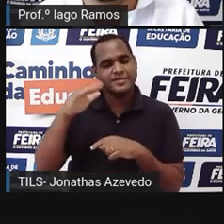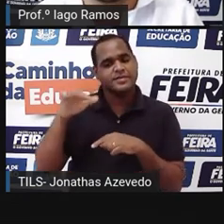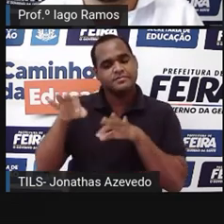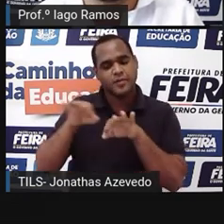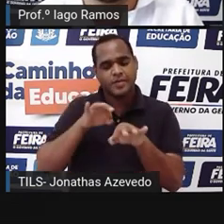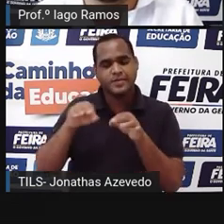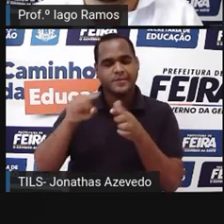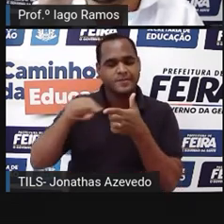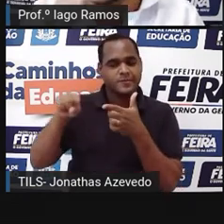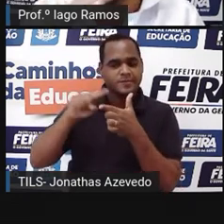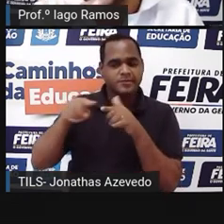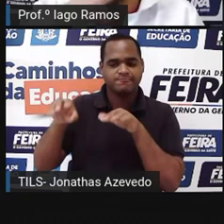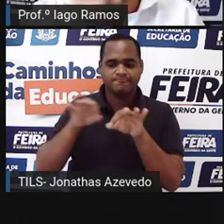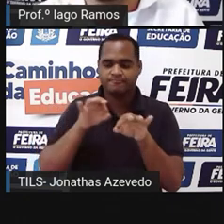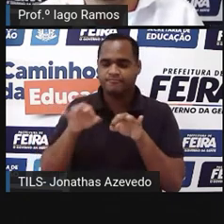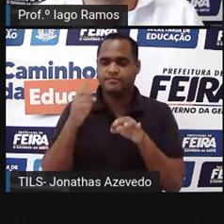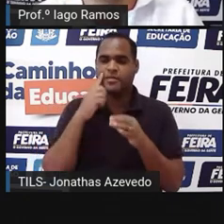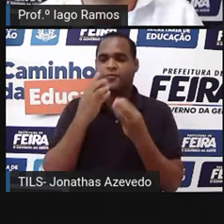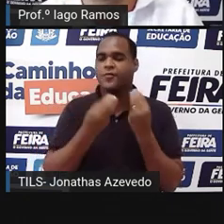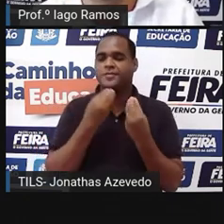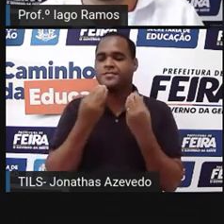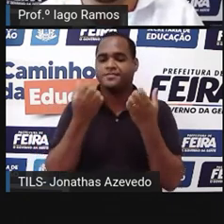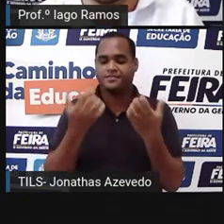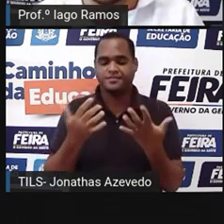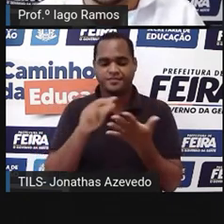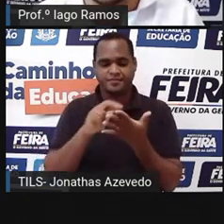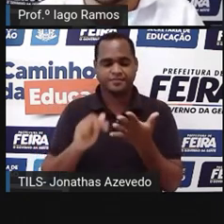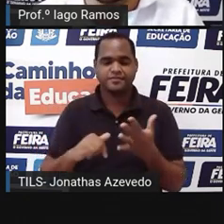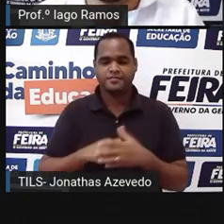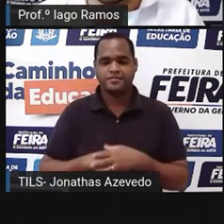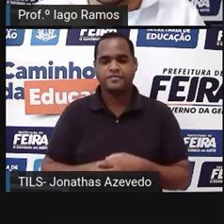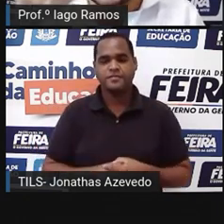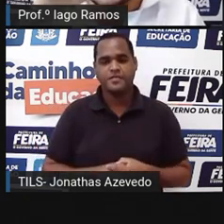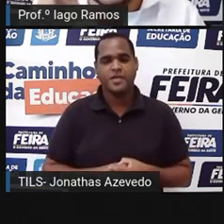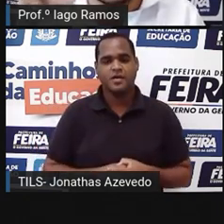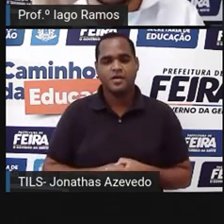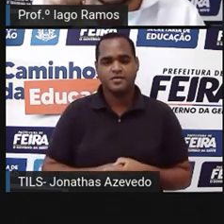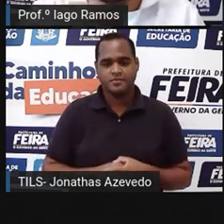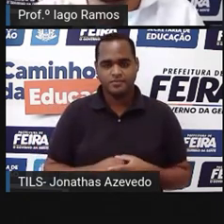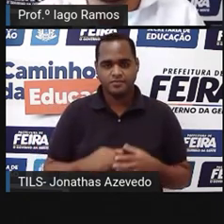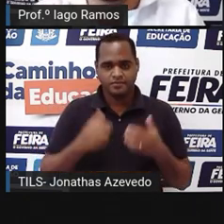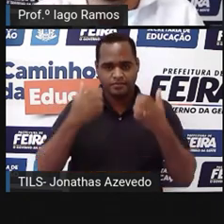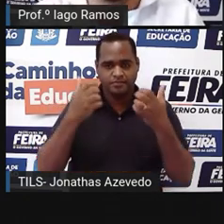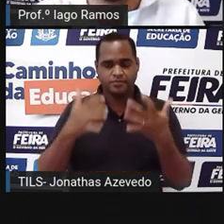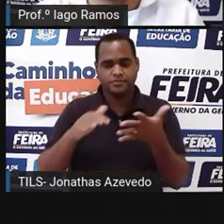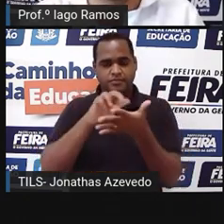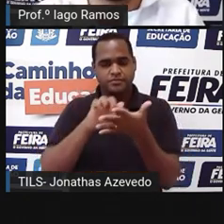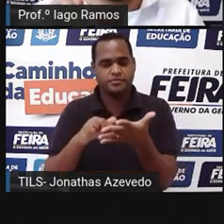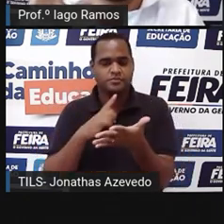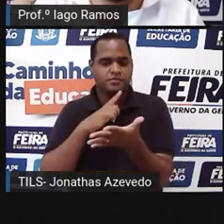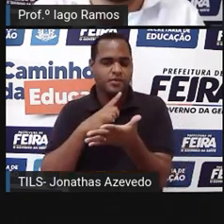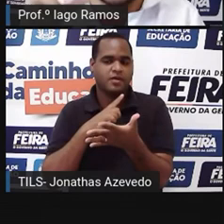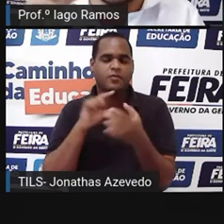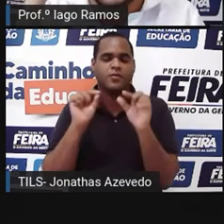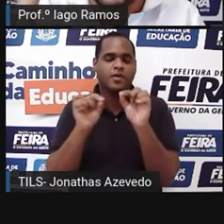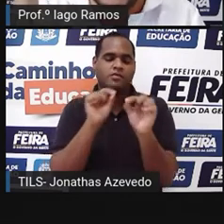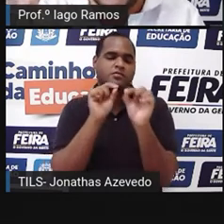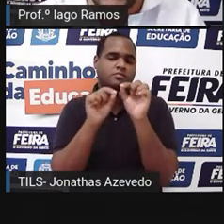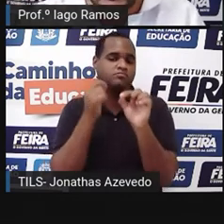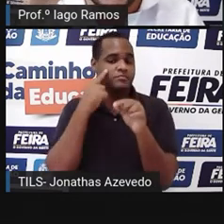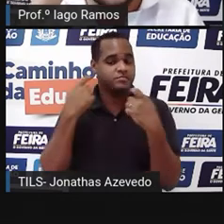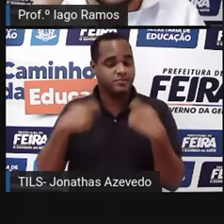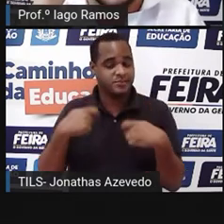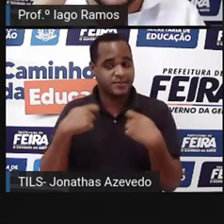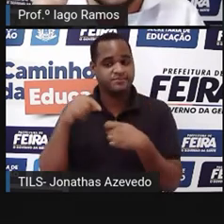tá? pra poder fazer essa figura na verdade e aí essa medida do perímetro que a gente tem que encontrar precisa estar em